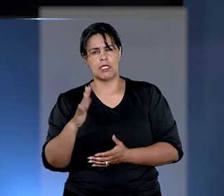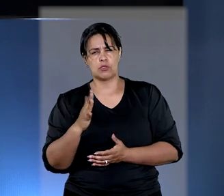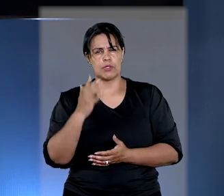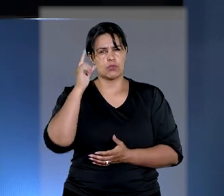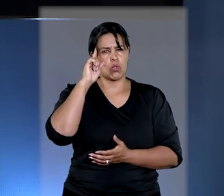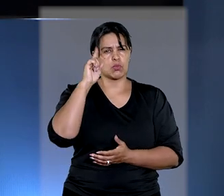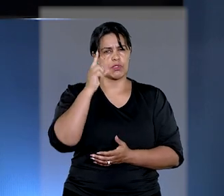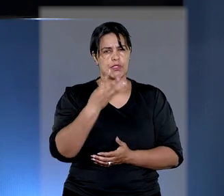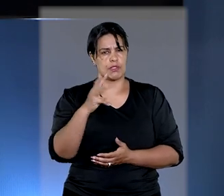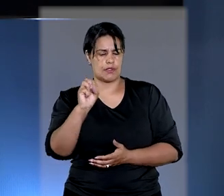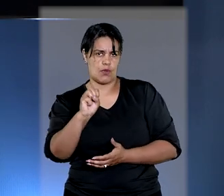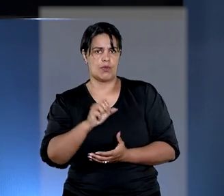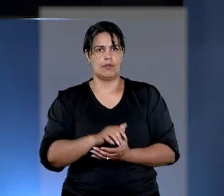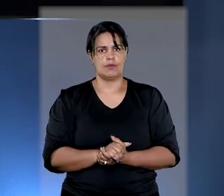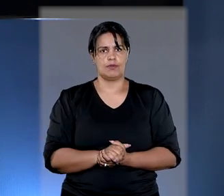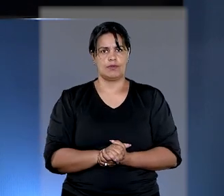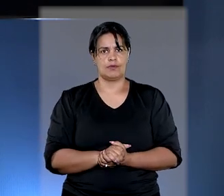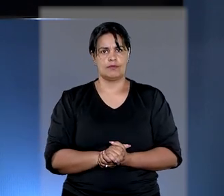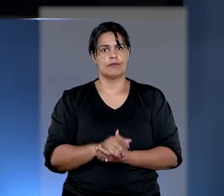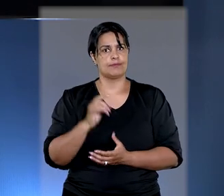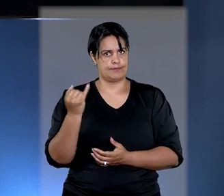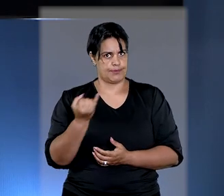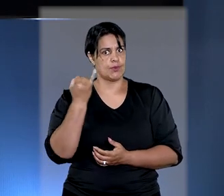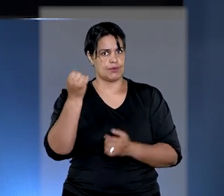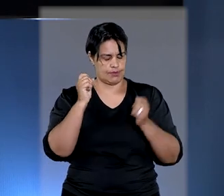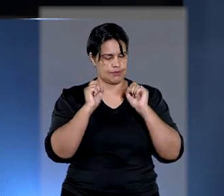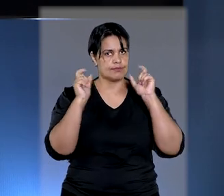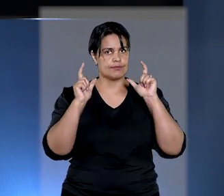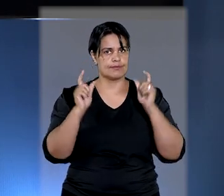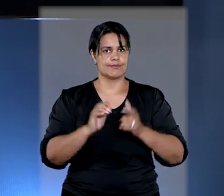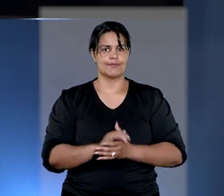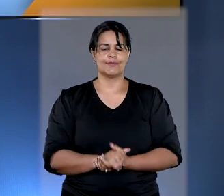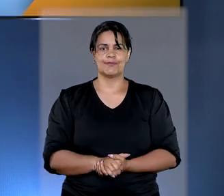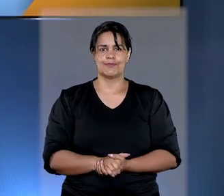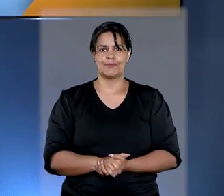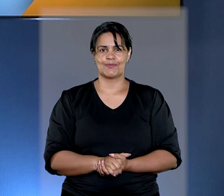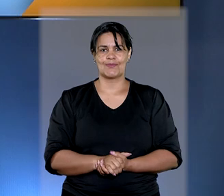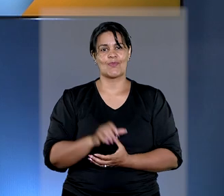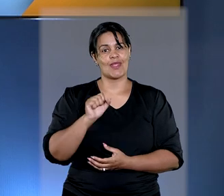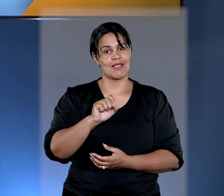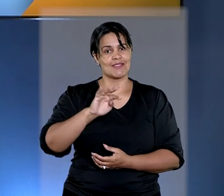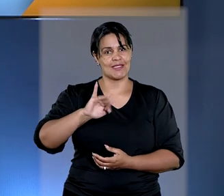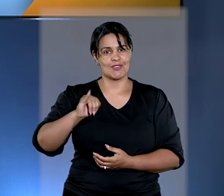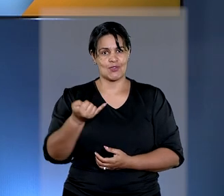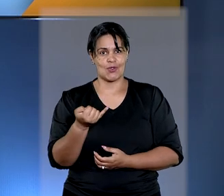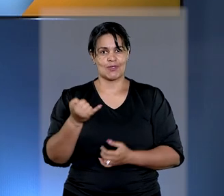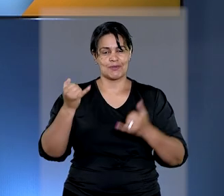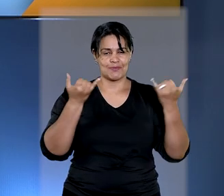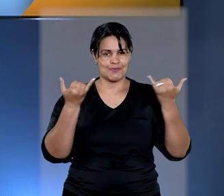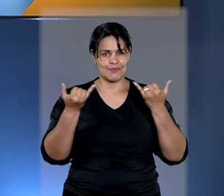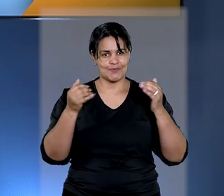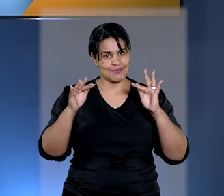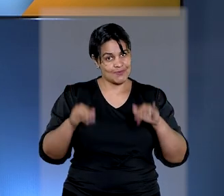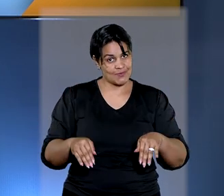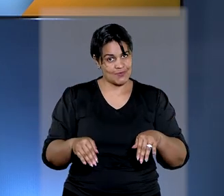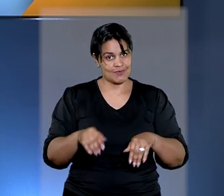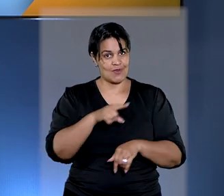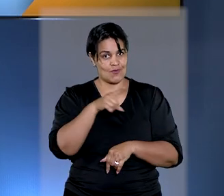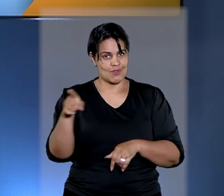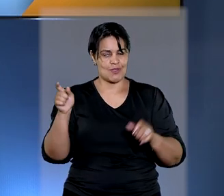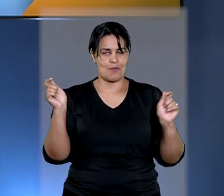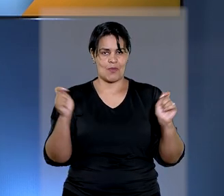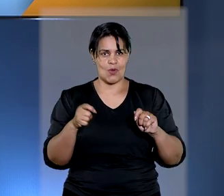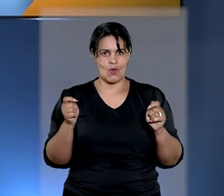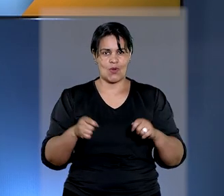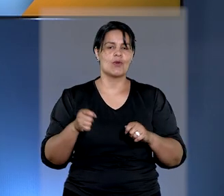média diária de 38 suicídios. É importante o alerta. E o STJ fica por aqui. Mas lembre